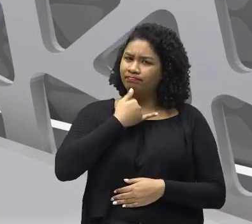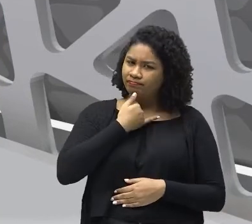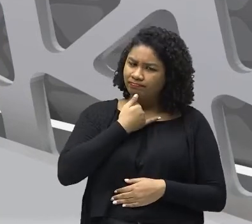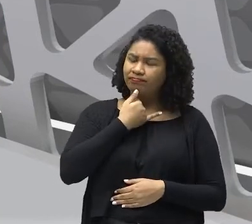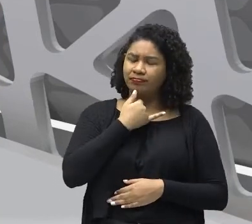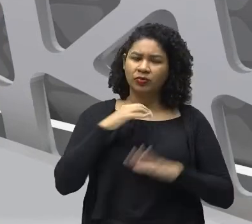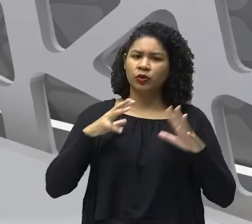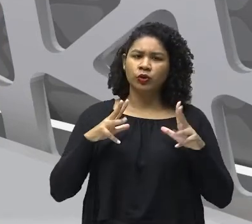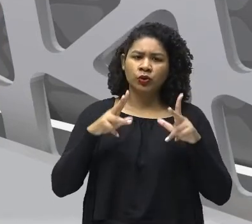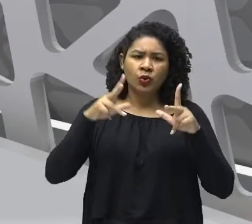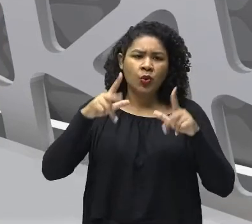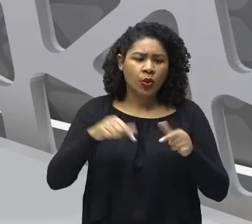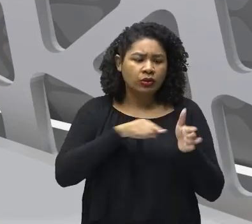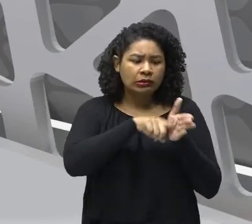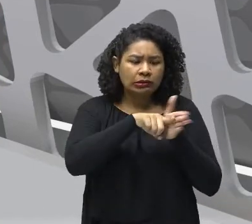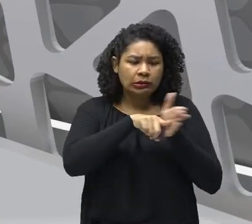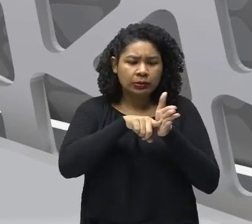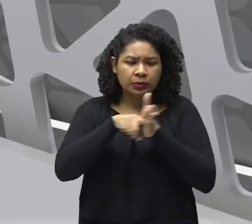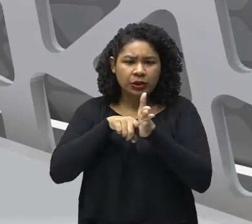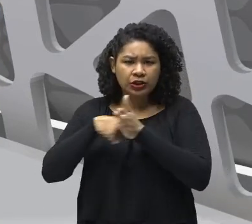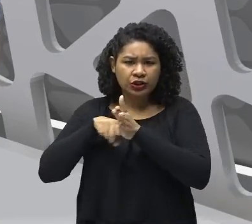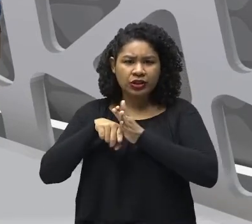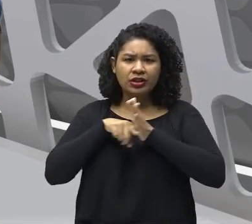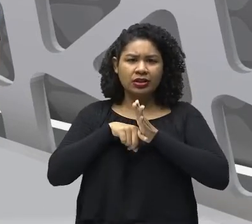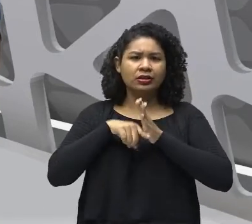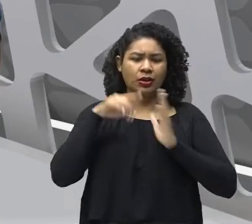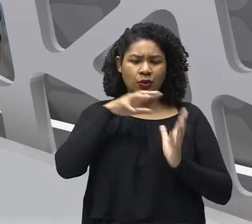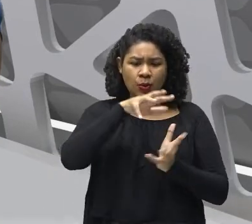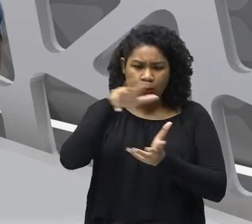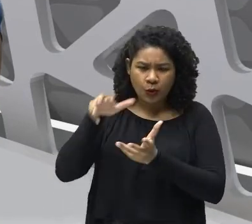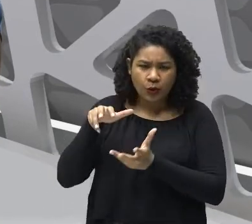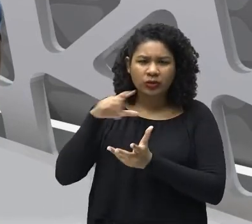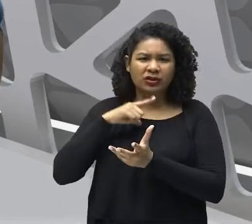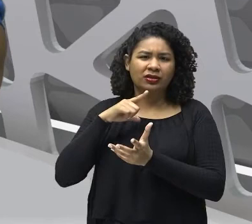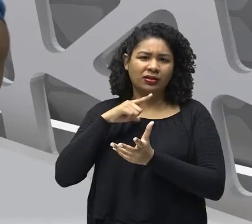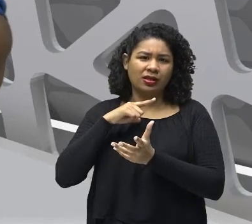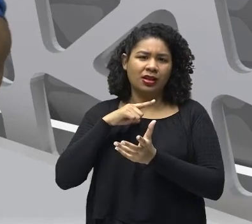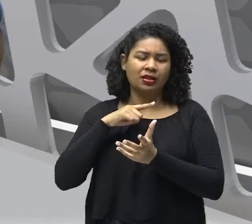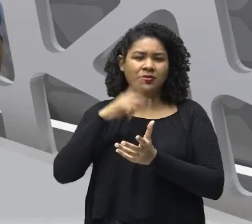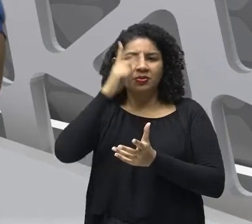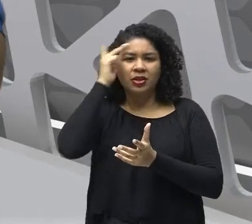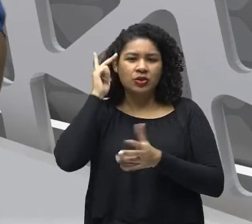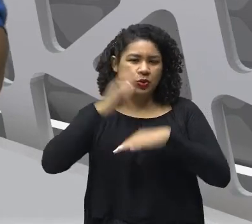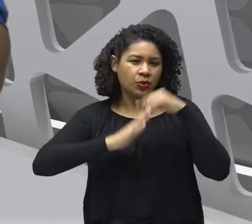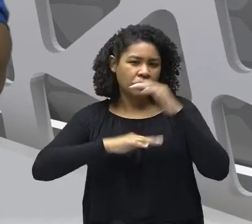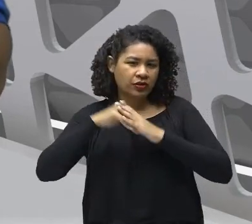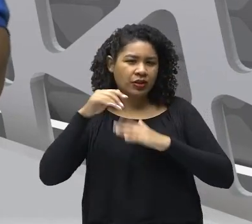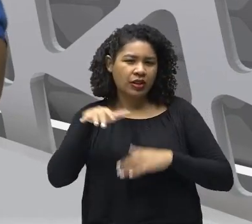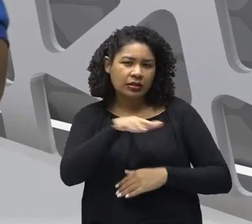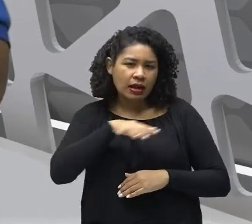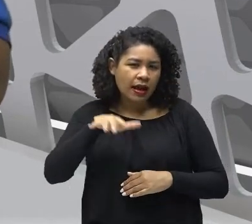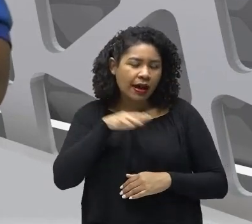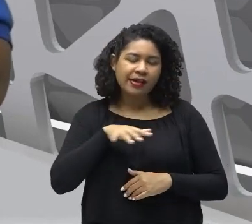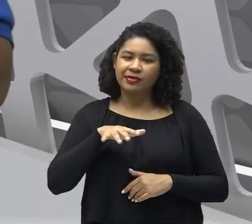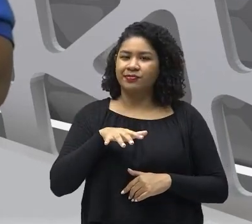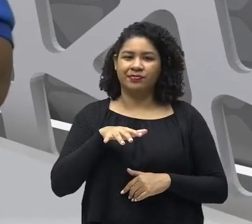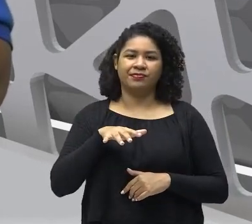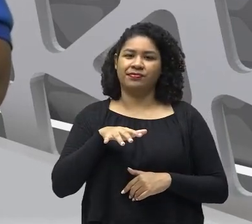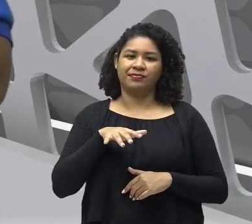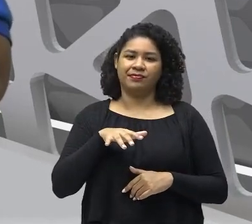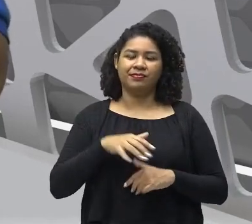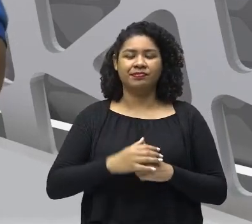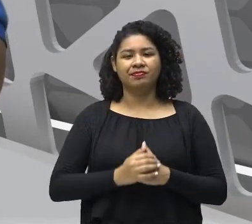de pesquisa Do Google, de fato, São ali conferidos Por especialistas da área. Então, nem tudo que você vê Na internet pode ser considerado Verdade.